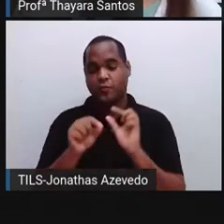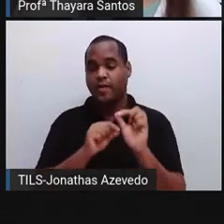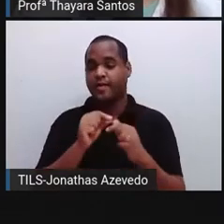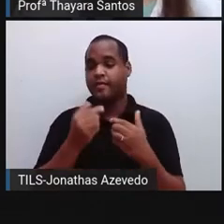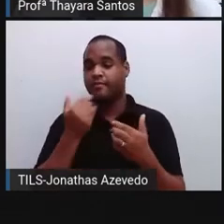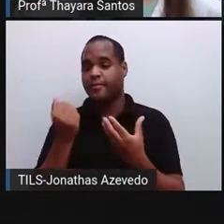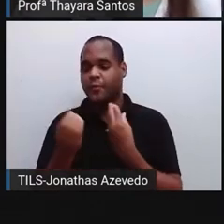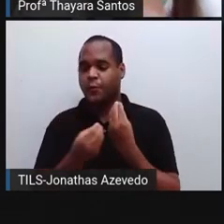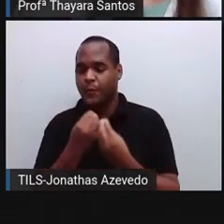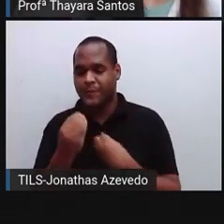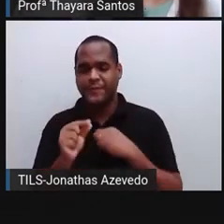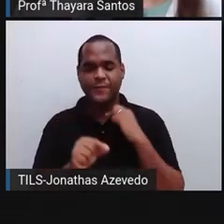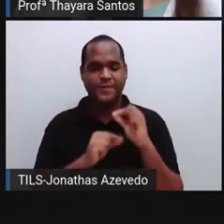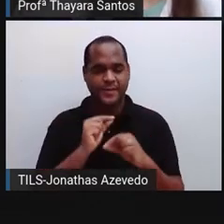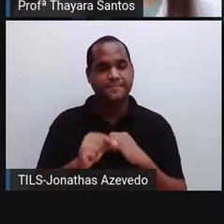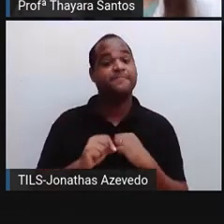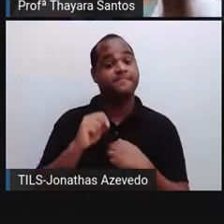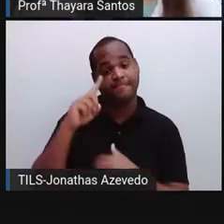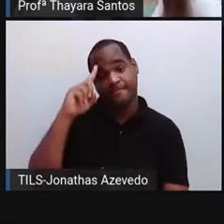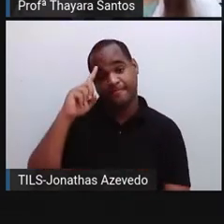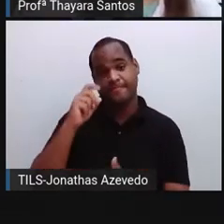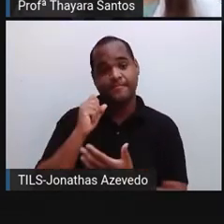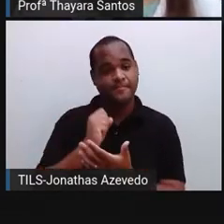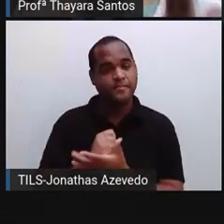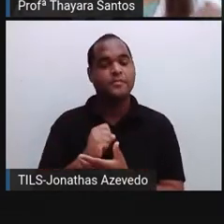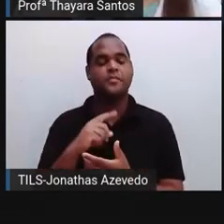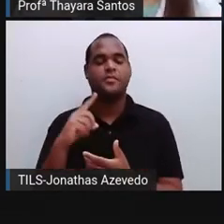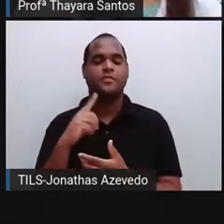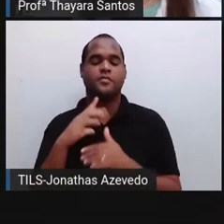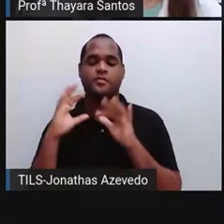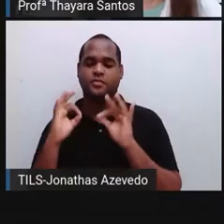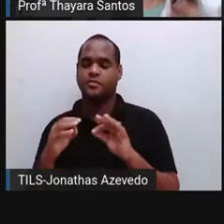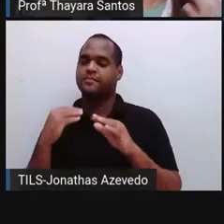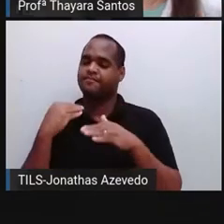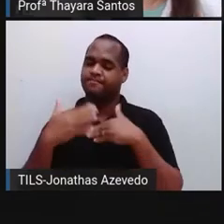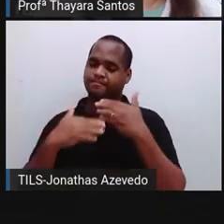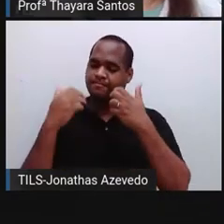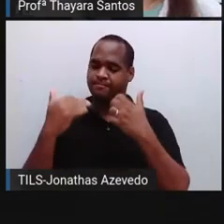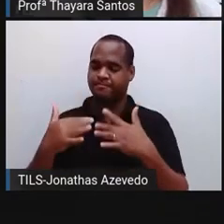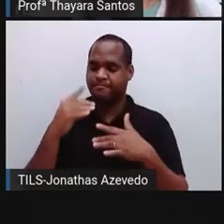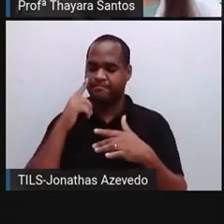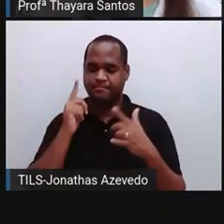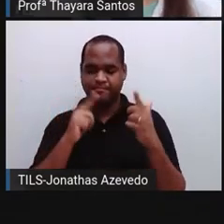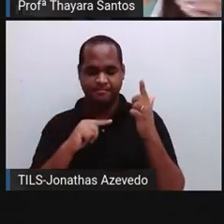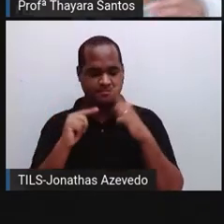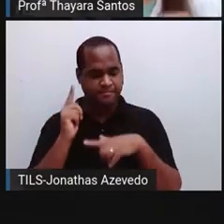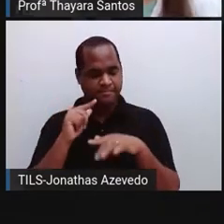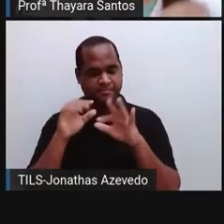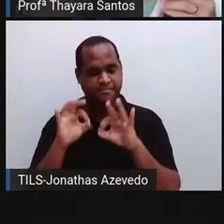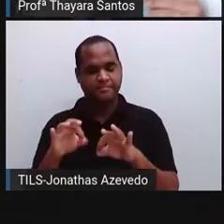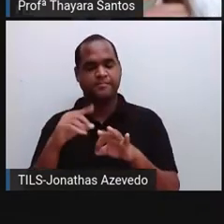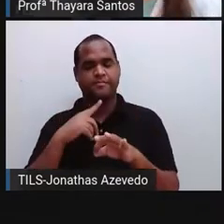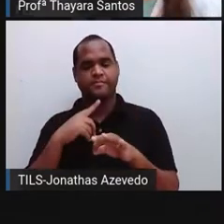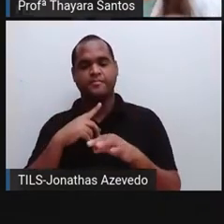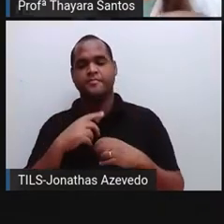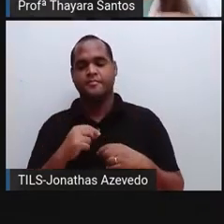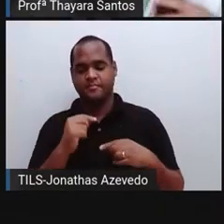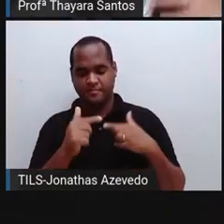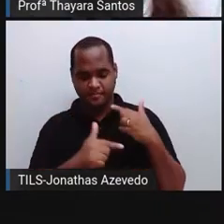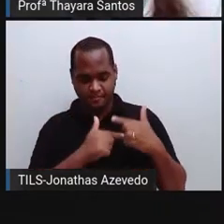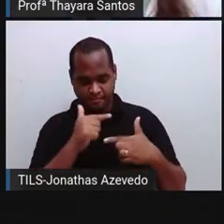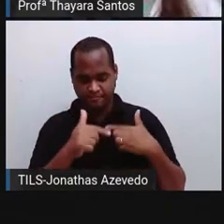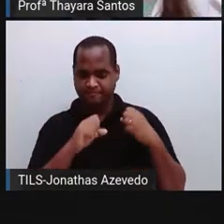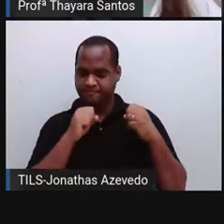tomada. Ele informa essa ação para o sistema nervoso periférico e é ele que vai executar. Então, os dois trabalham,